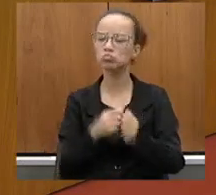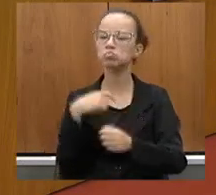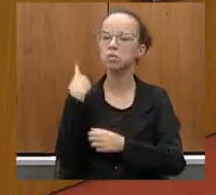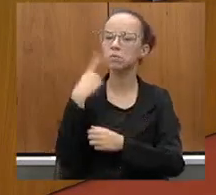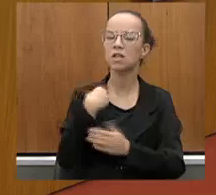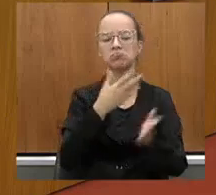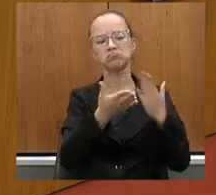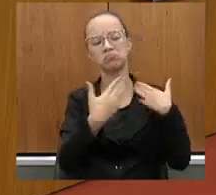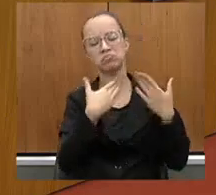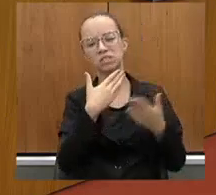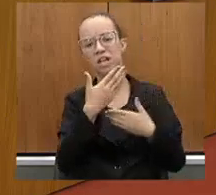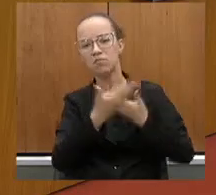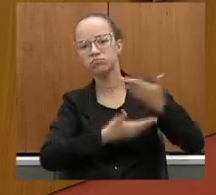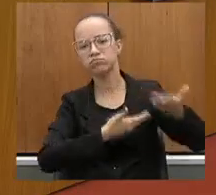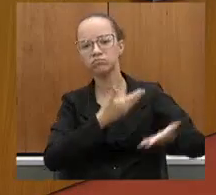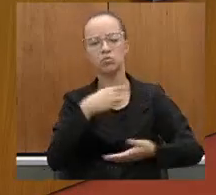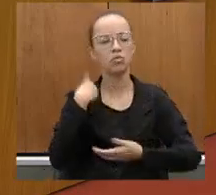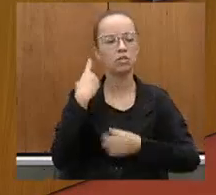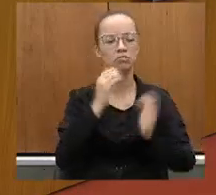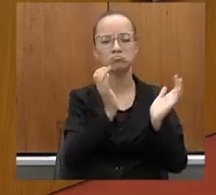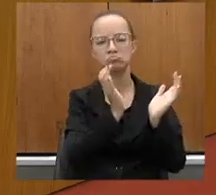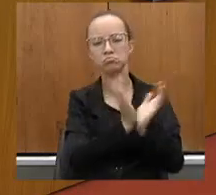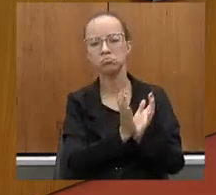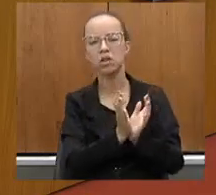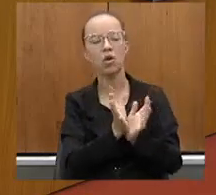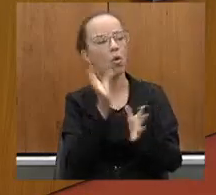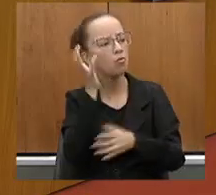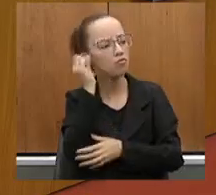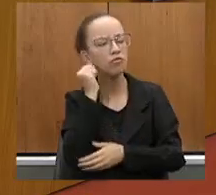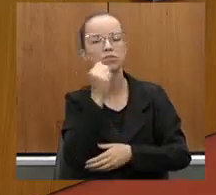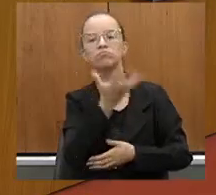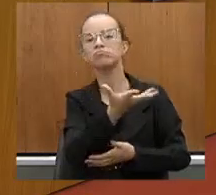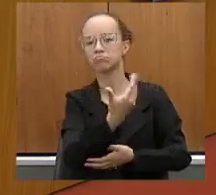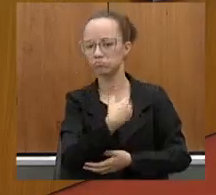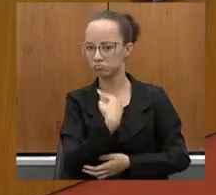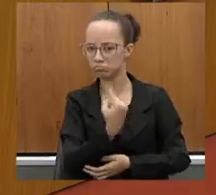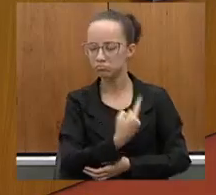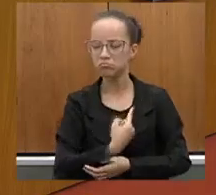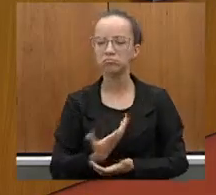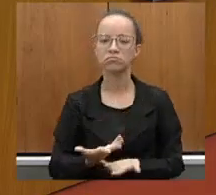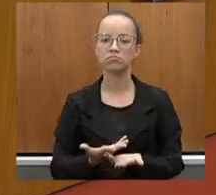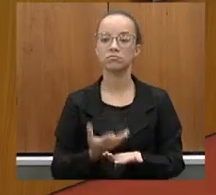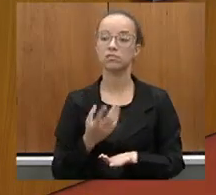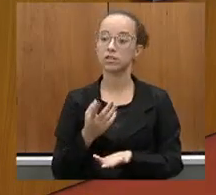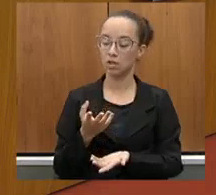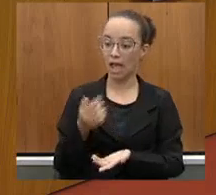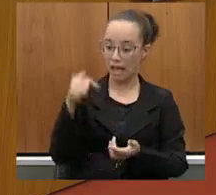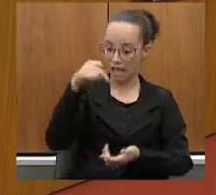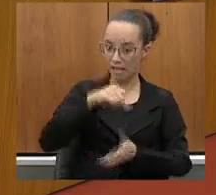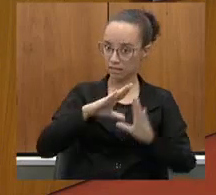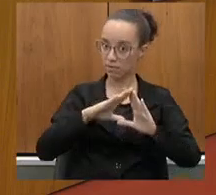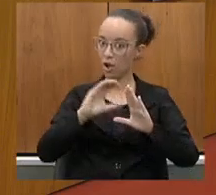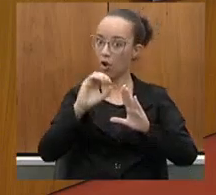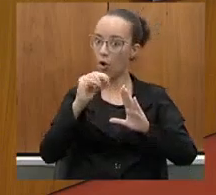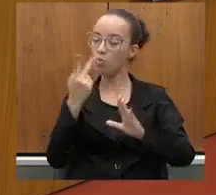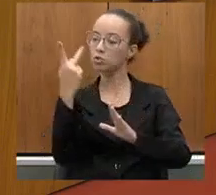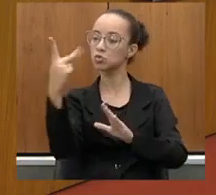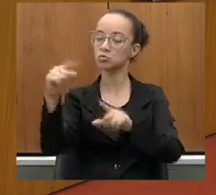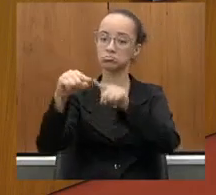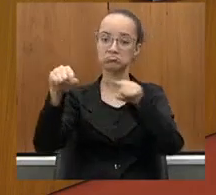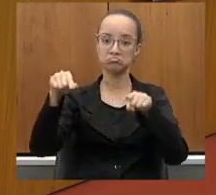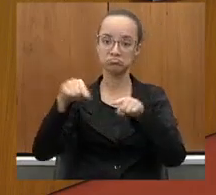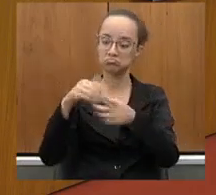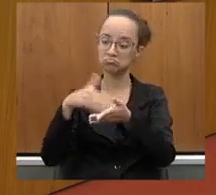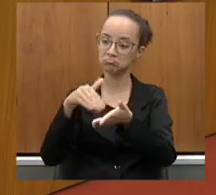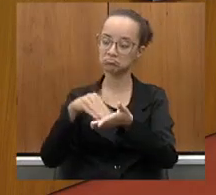conversar com os deputados, ouvir os deputados aqui como na sua secretaria. Isto realmente